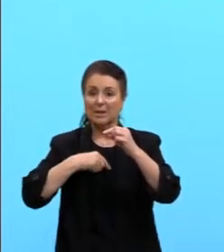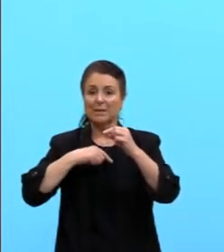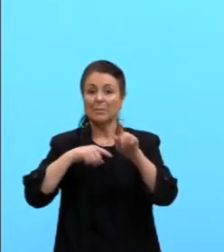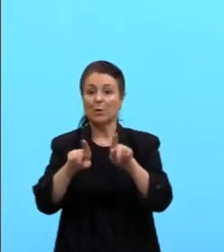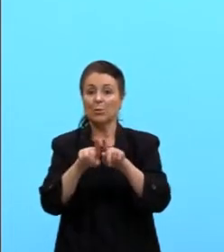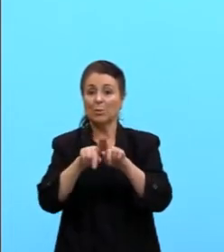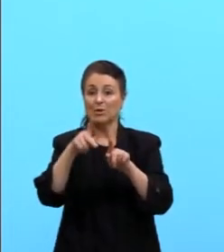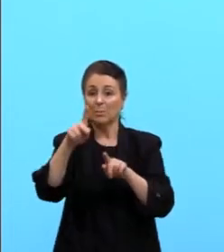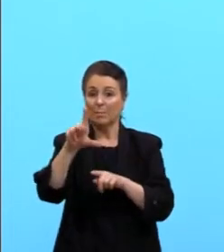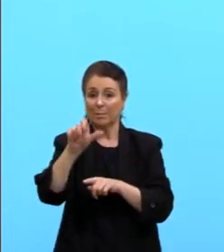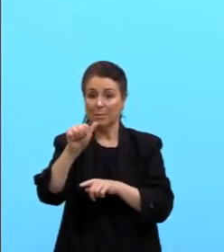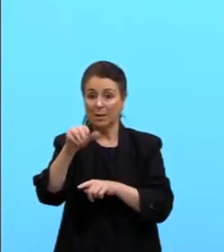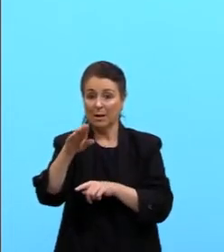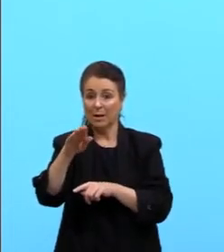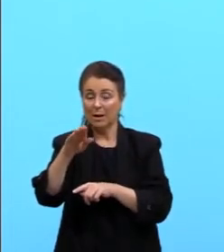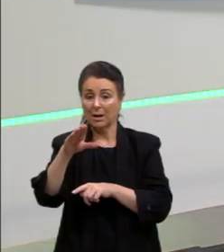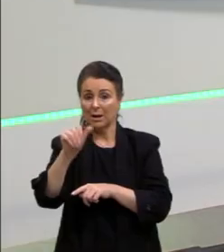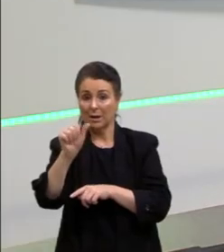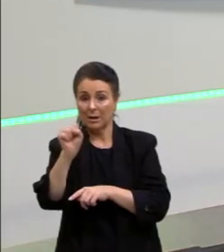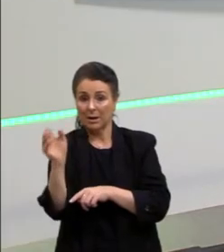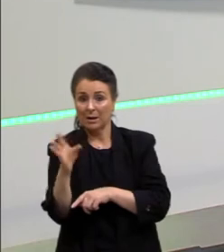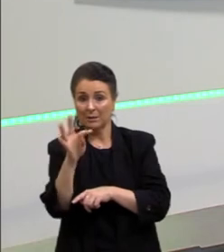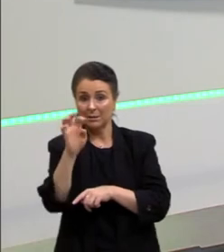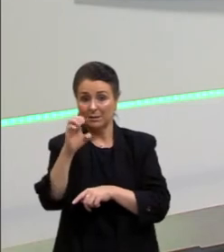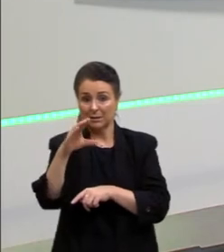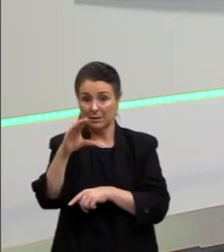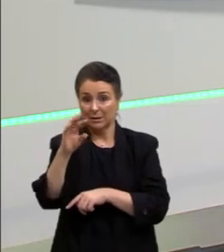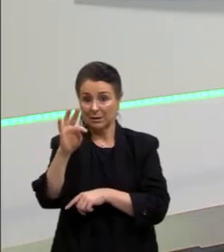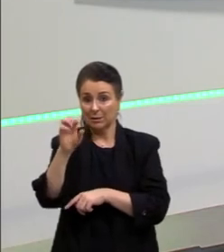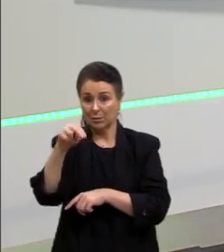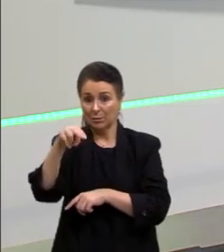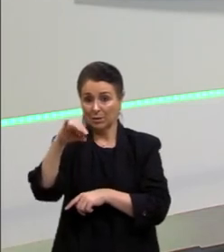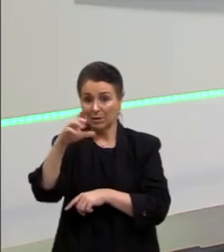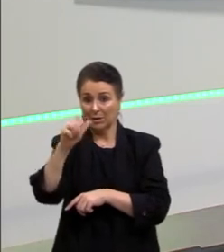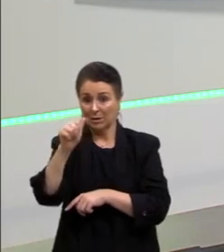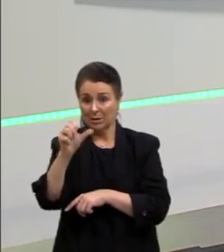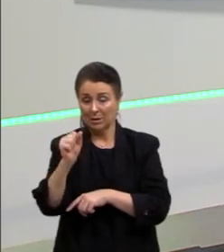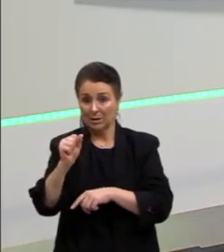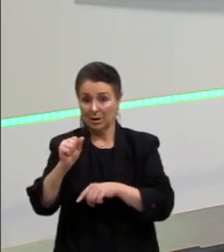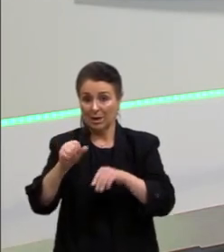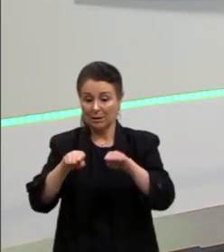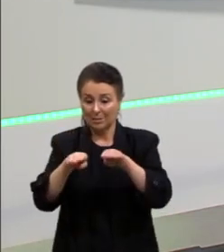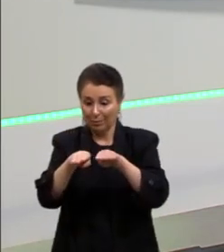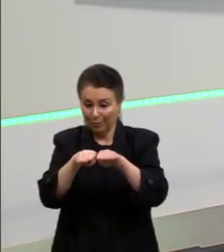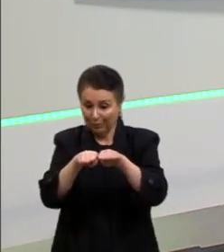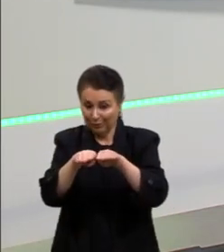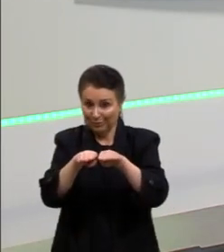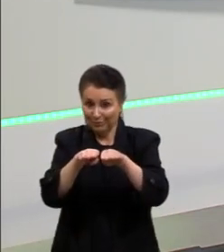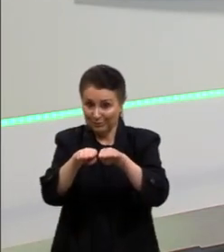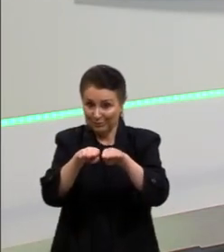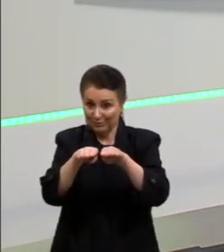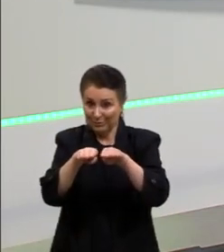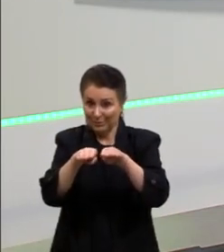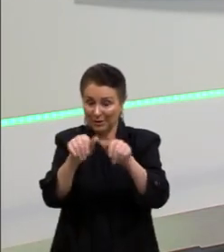tectônicas, tá? E aqui eu trago pra vocês, ó, uma imagem mostrando, então, as diferenças,